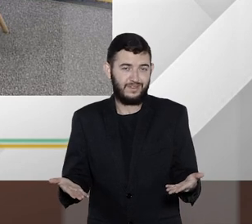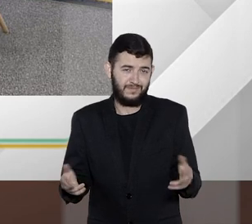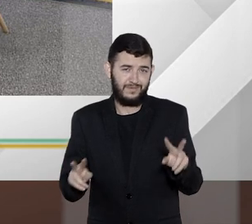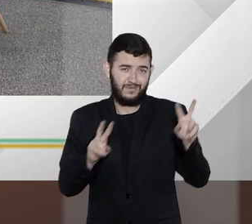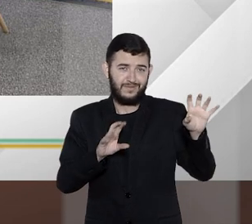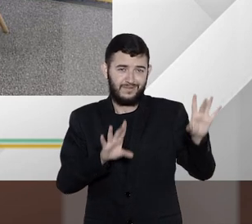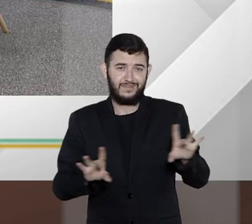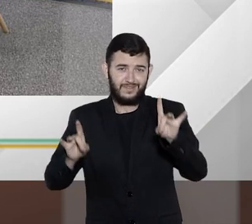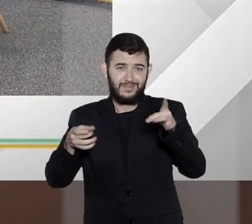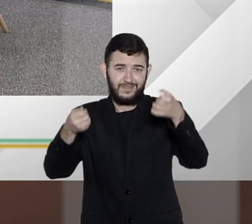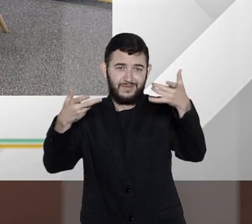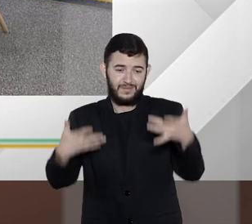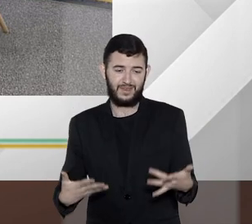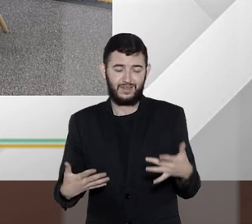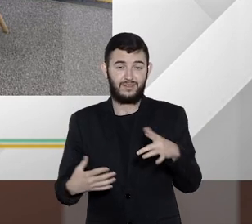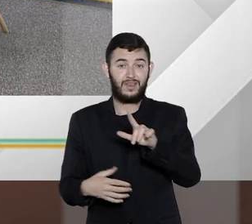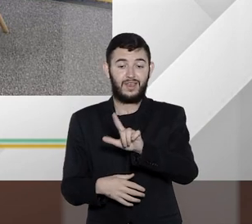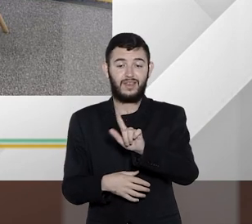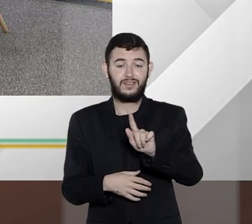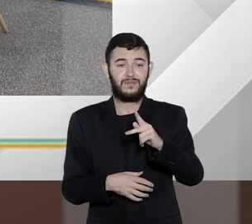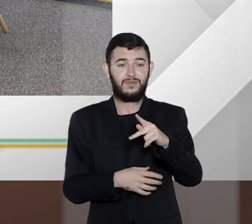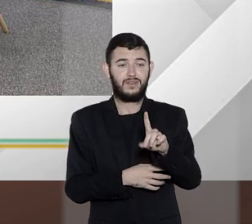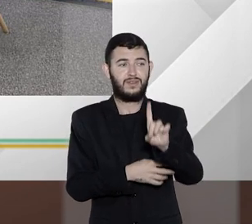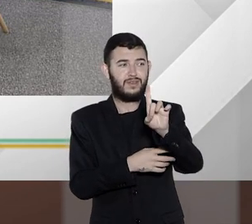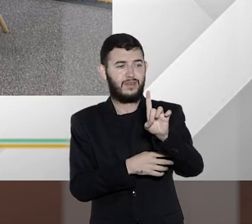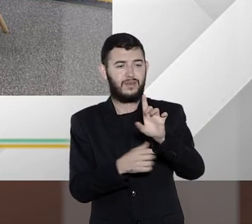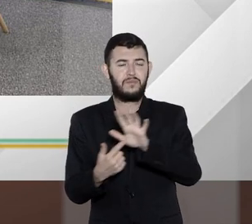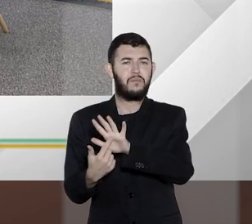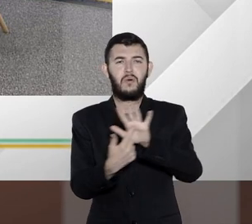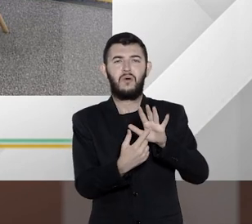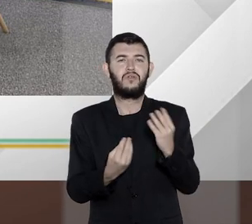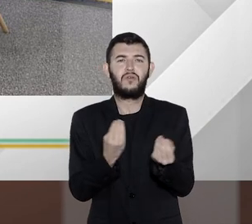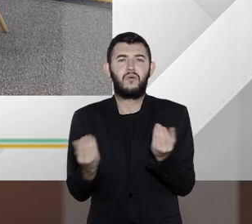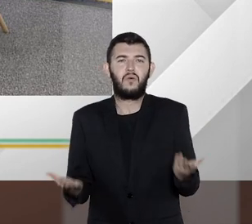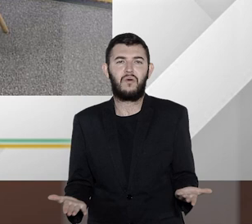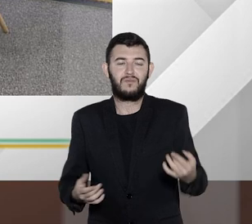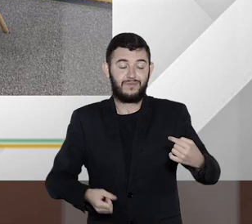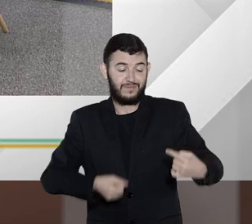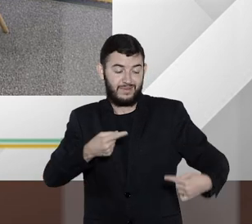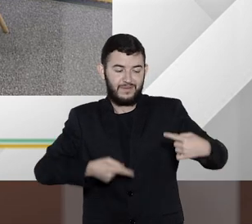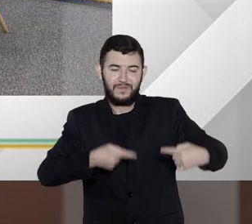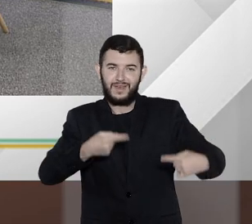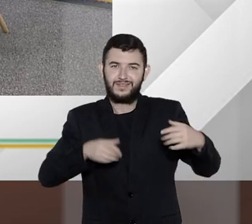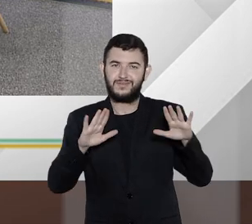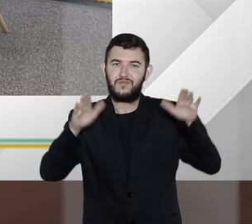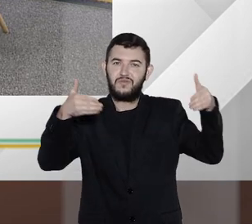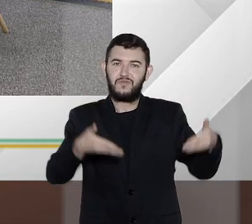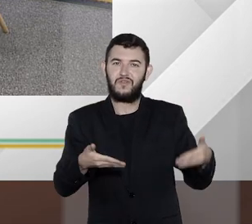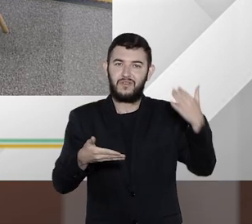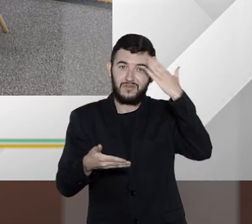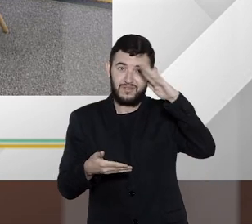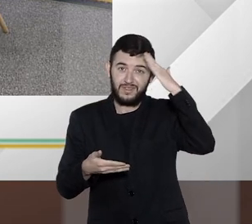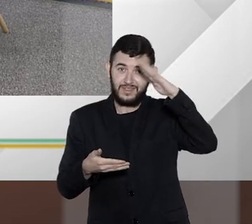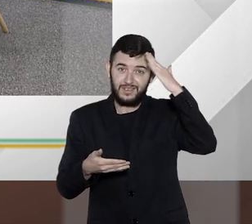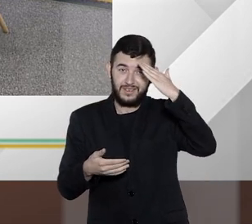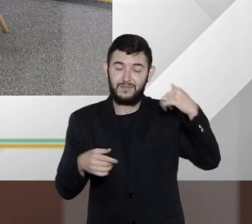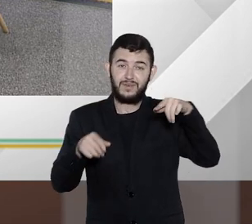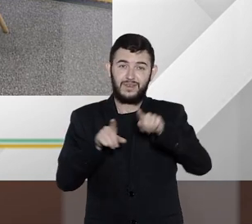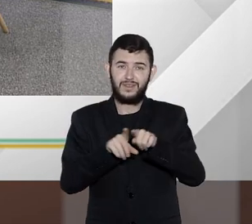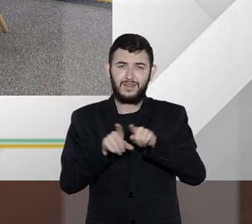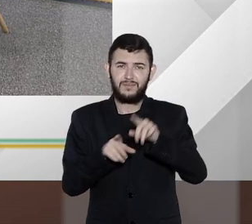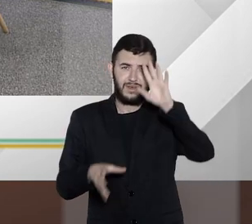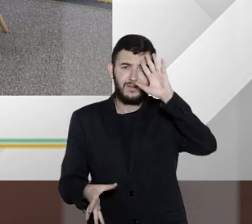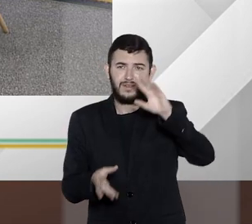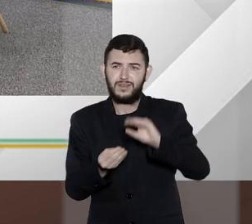mencionou, sobre a LGPD, que tem gerado aí uma profícua agenda de debates em torno da interpretação e da implementação